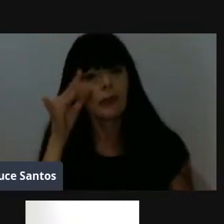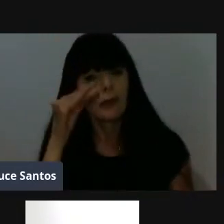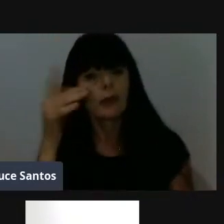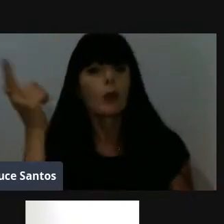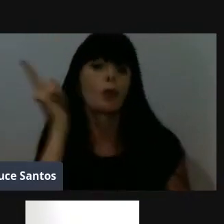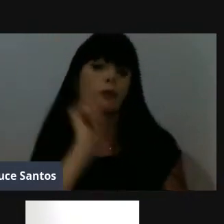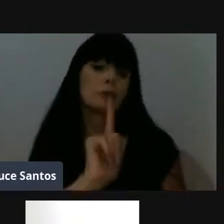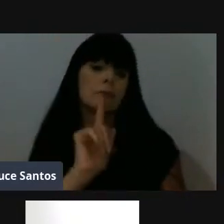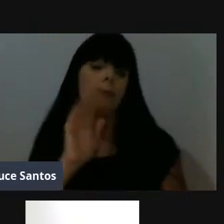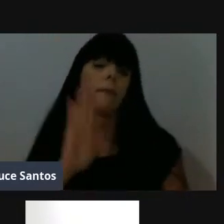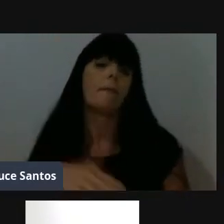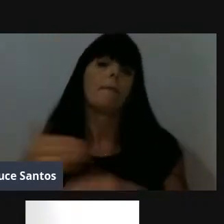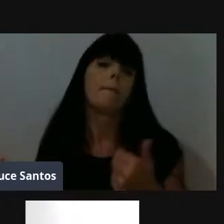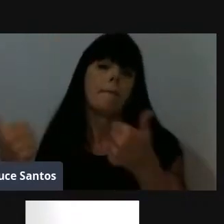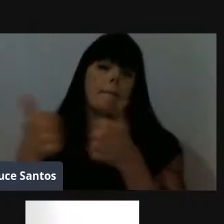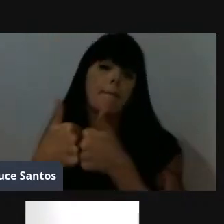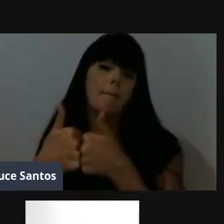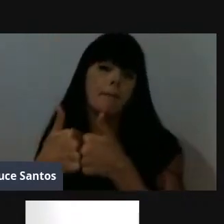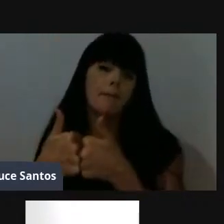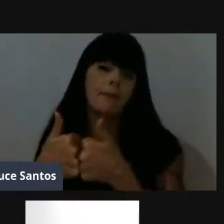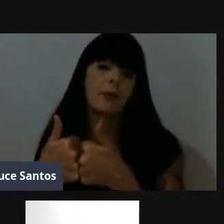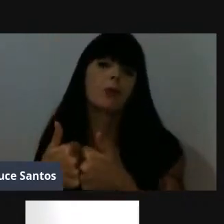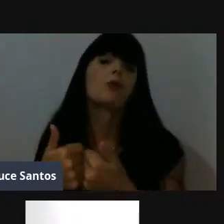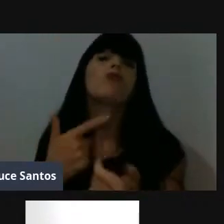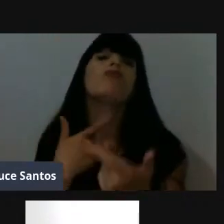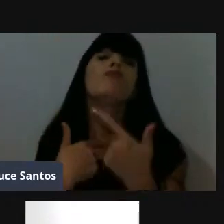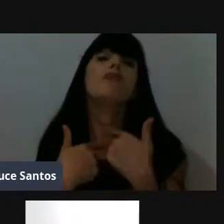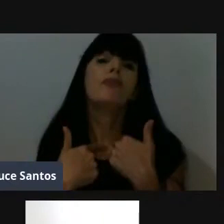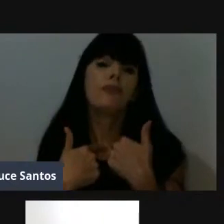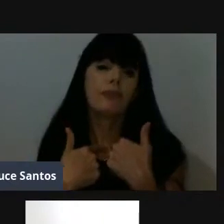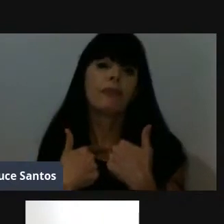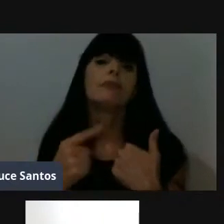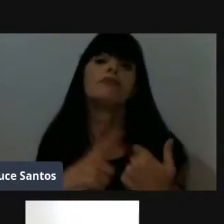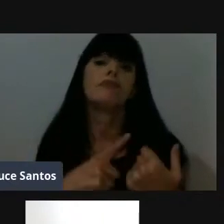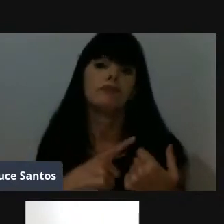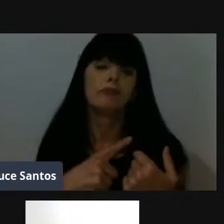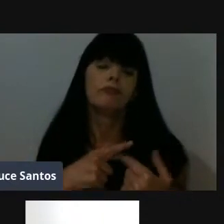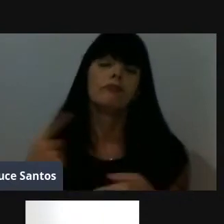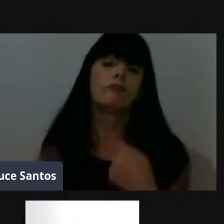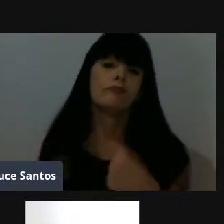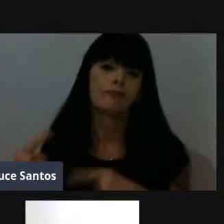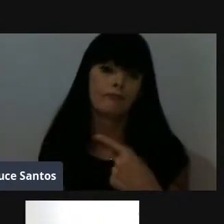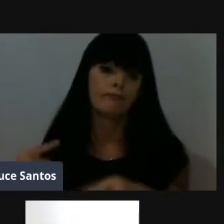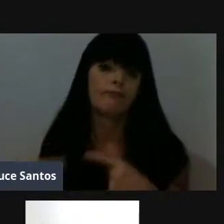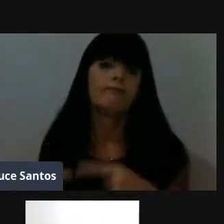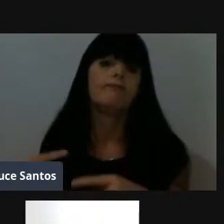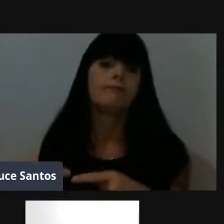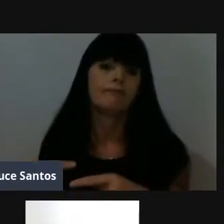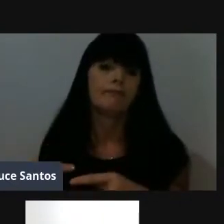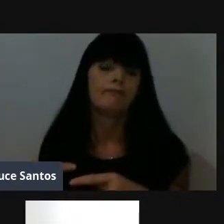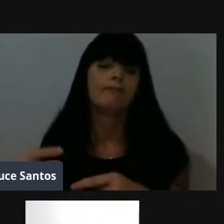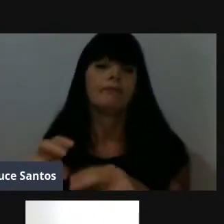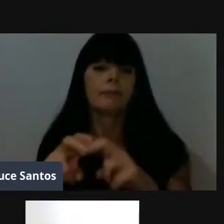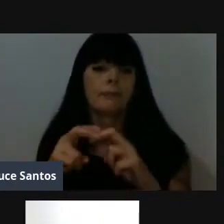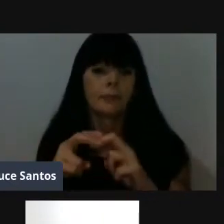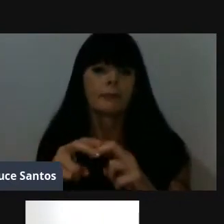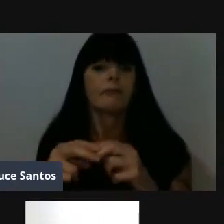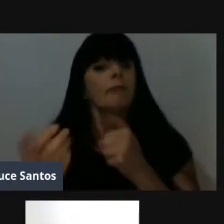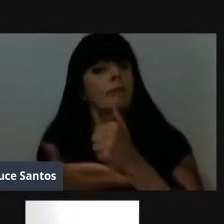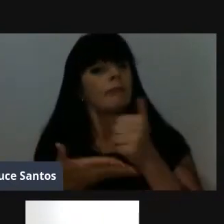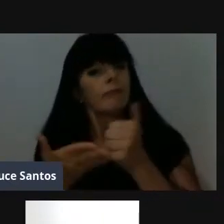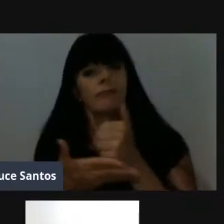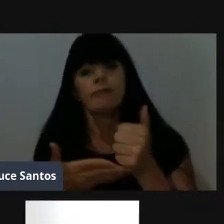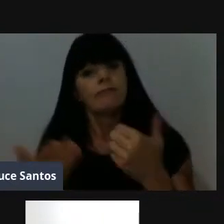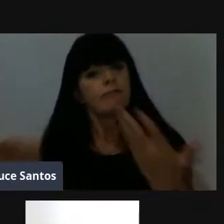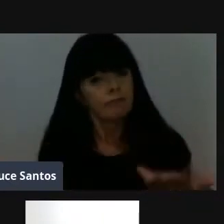ficar mais perto, e do que realmente é a política em si, né, então, basicamente é